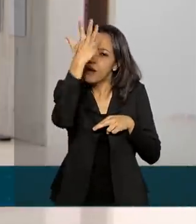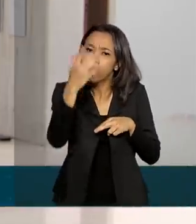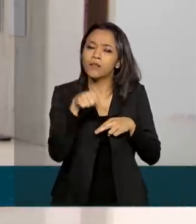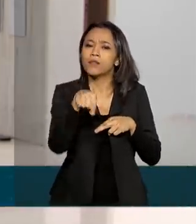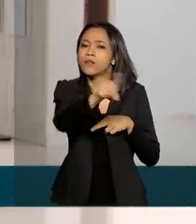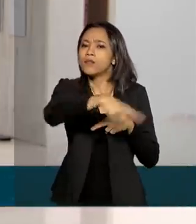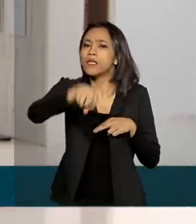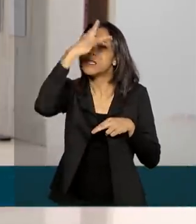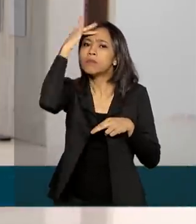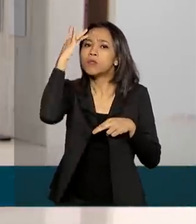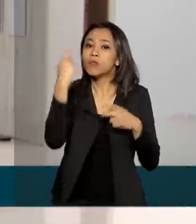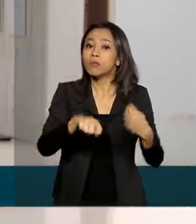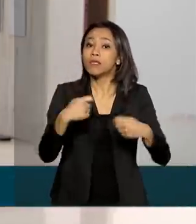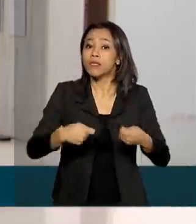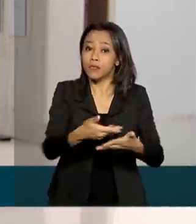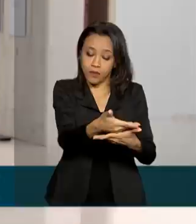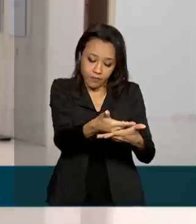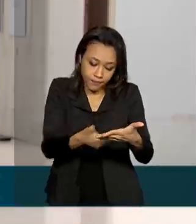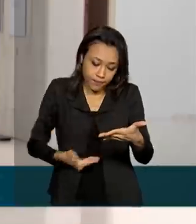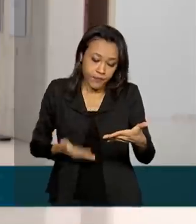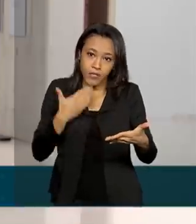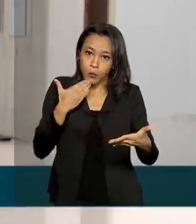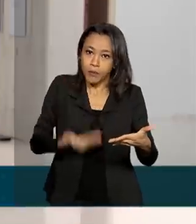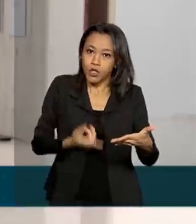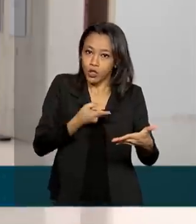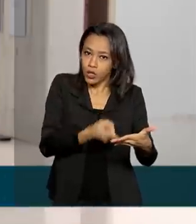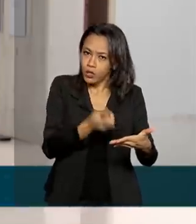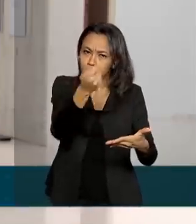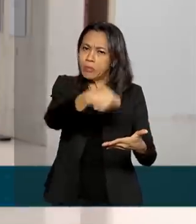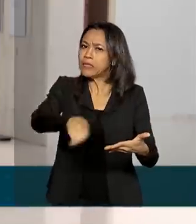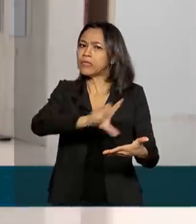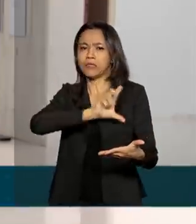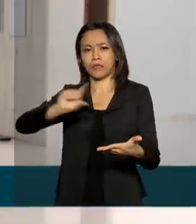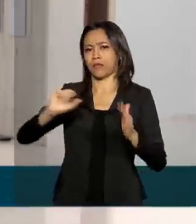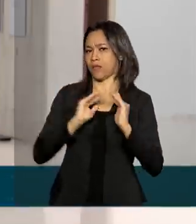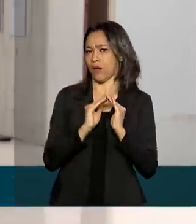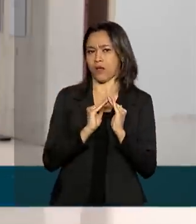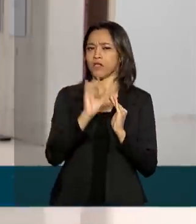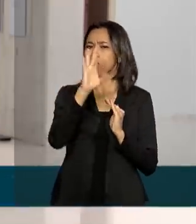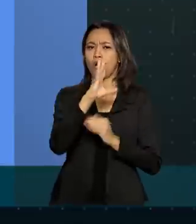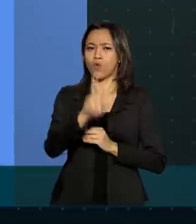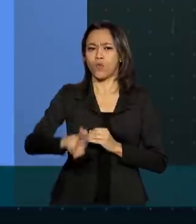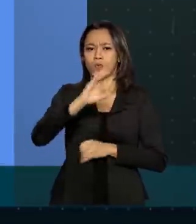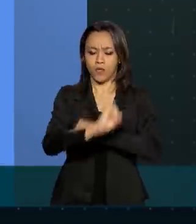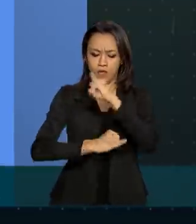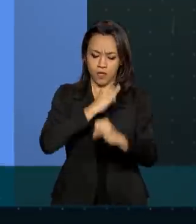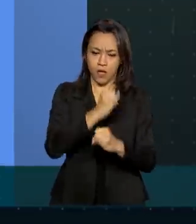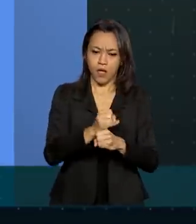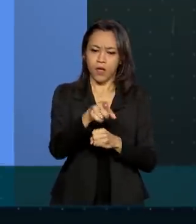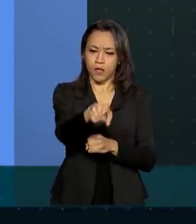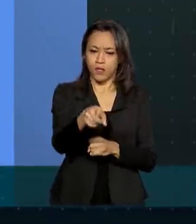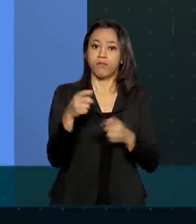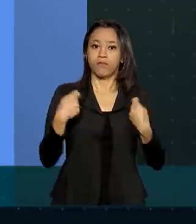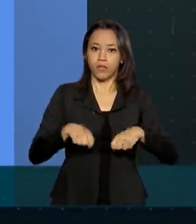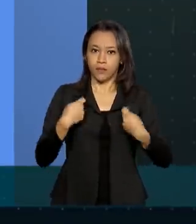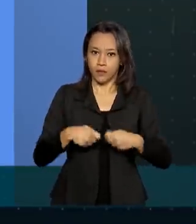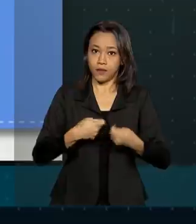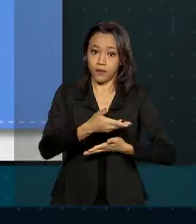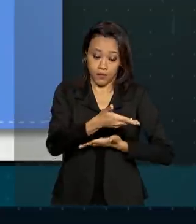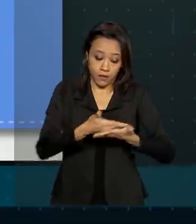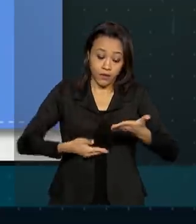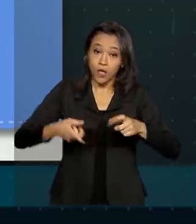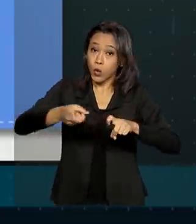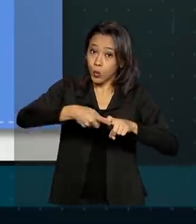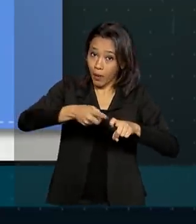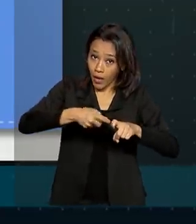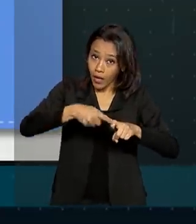trabalhador faça o requerimento do auxílio doença sem sair de casa pela internet. Basta enviar o atestado médico